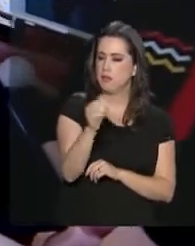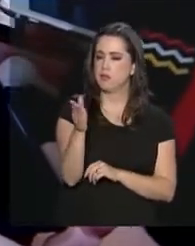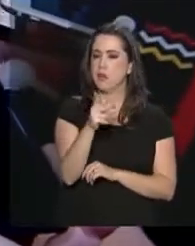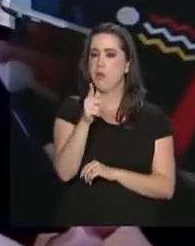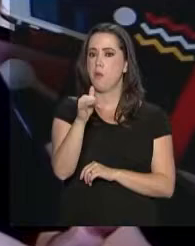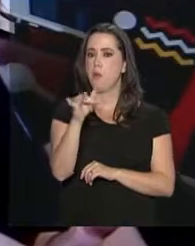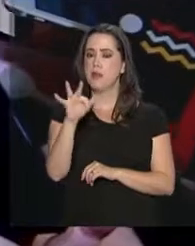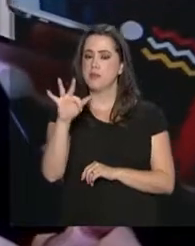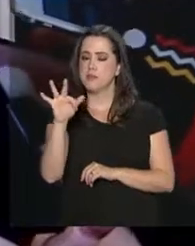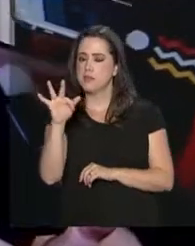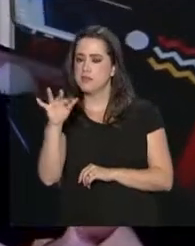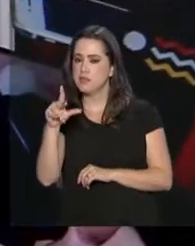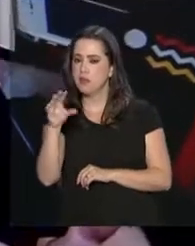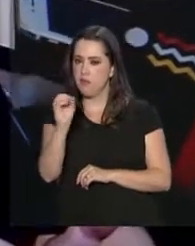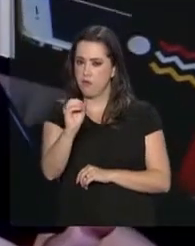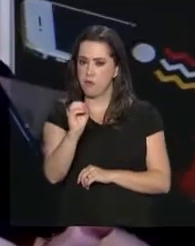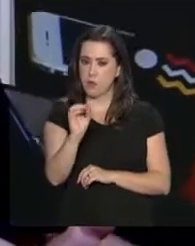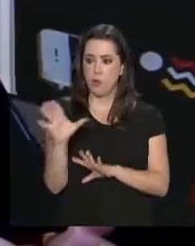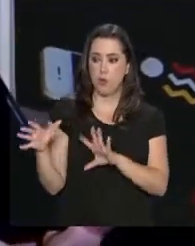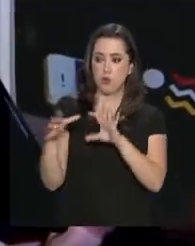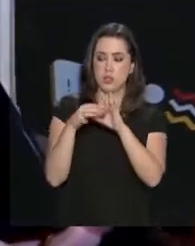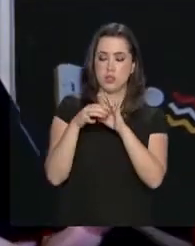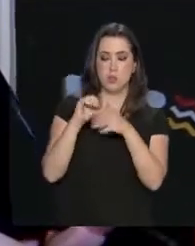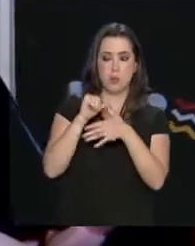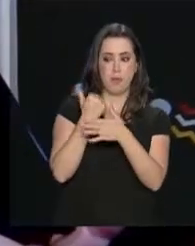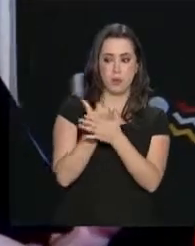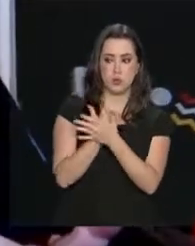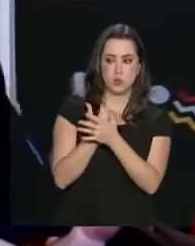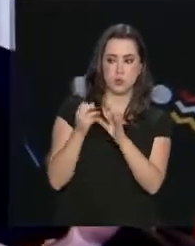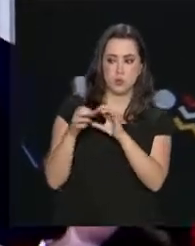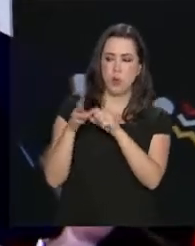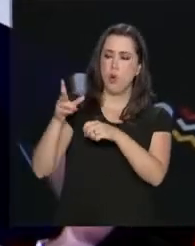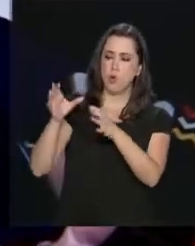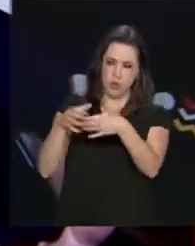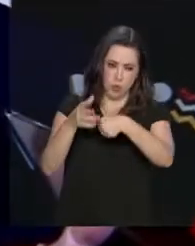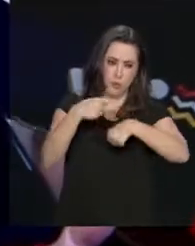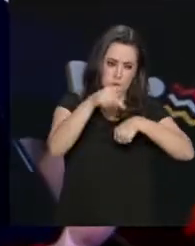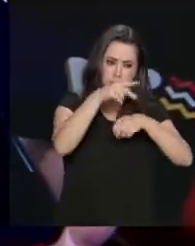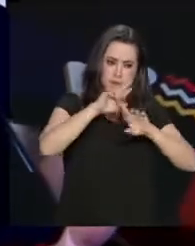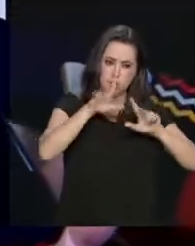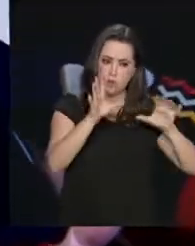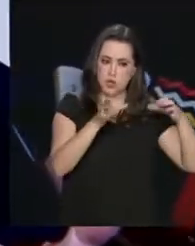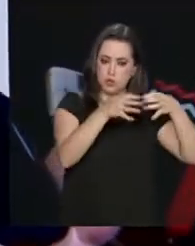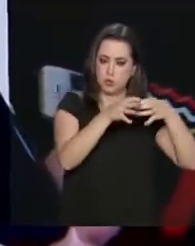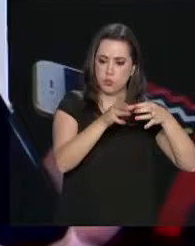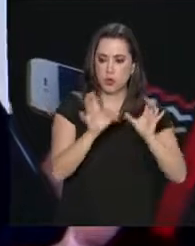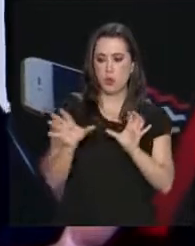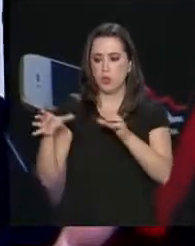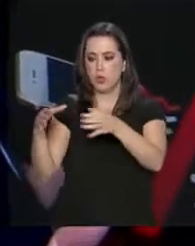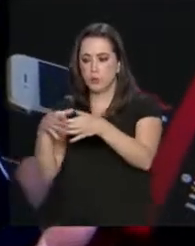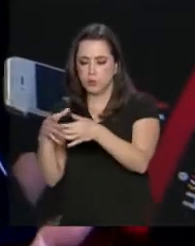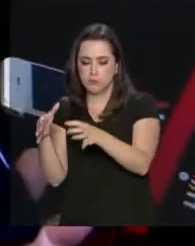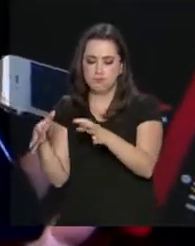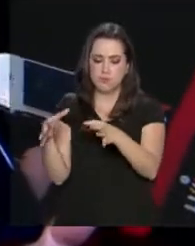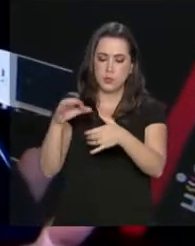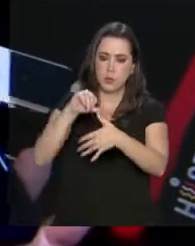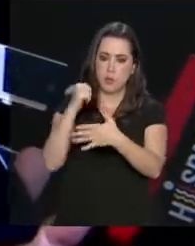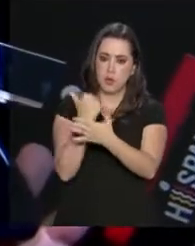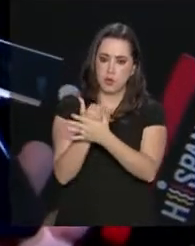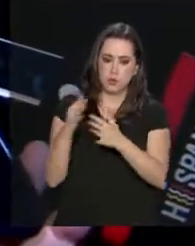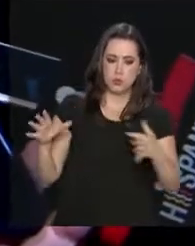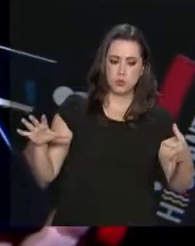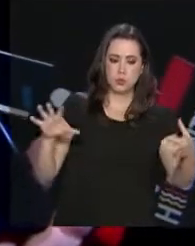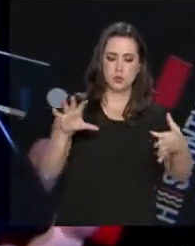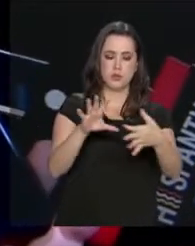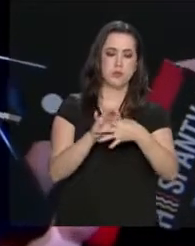com o Mercosul. Primeiro ponto, mas eu quero registrar também algo muito importante nessa questão da abertura. Vocês sabem que a Organização Mundial do